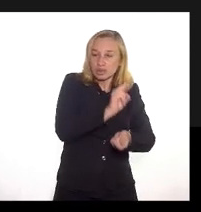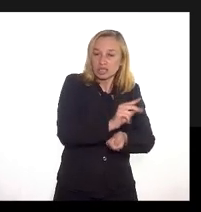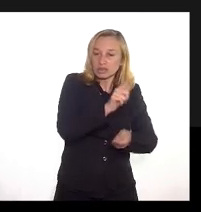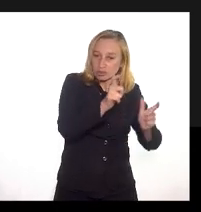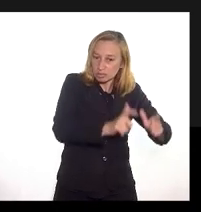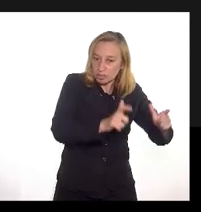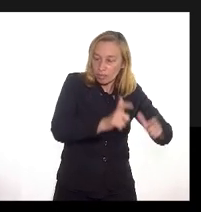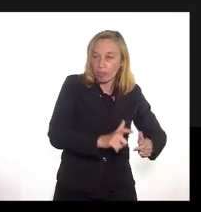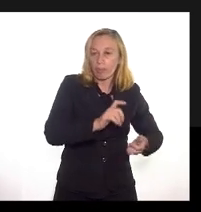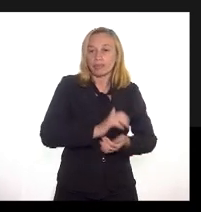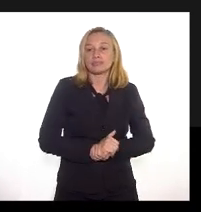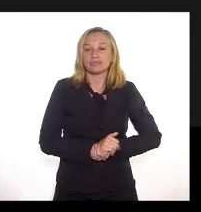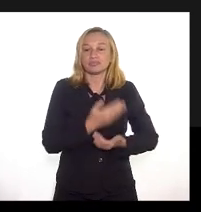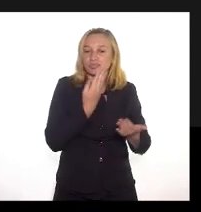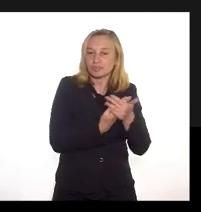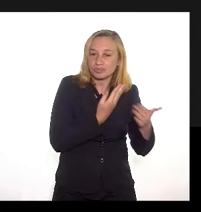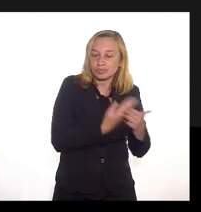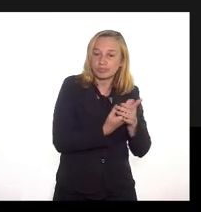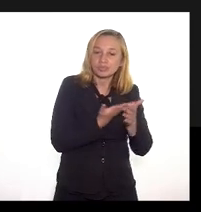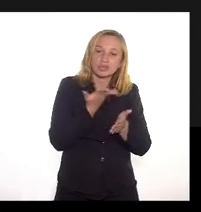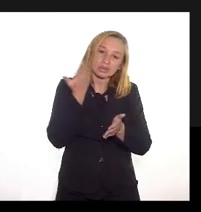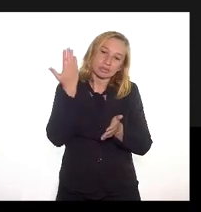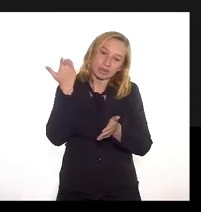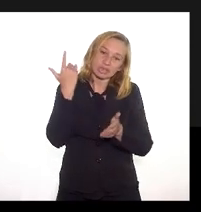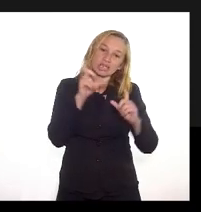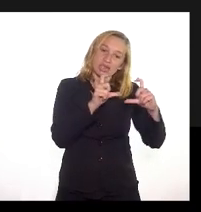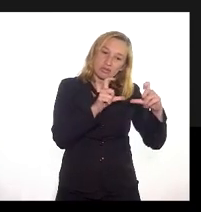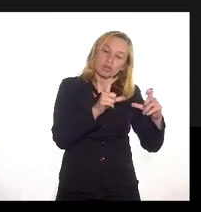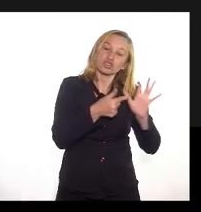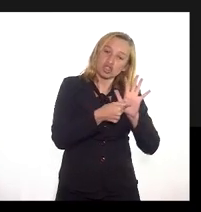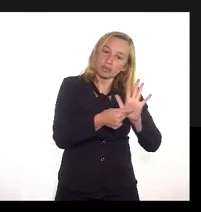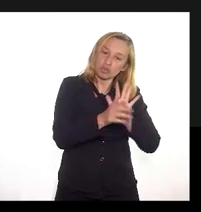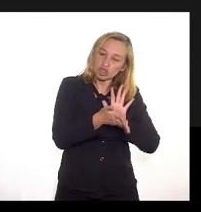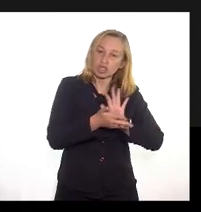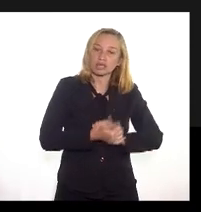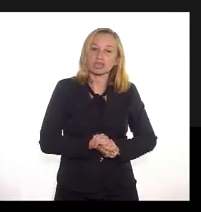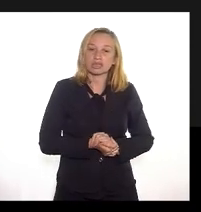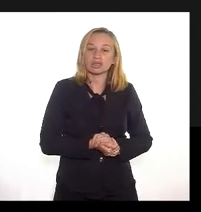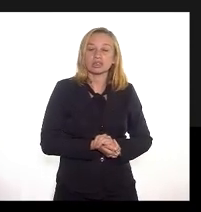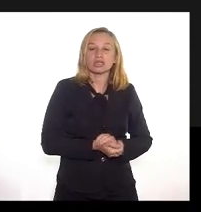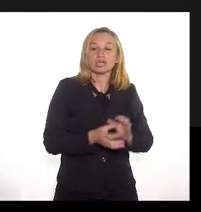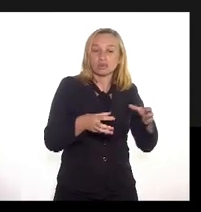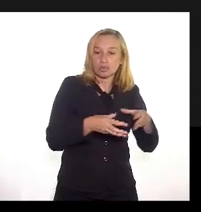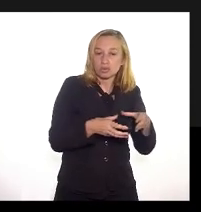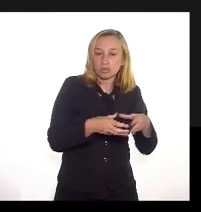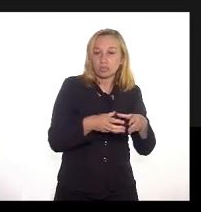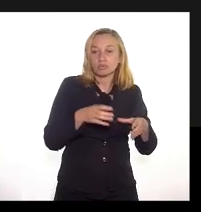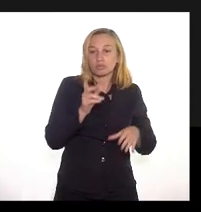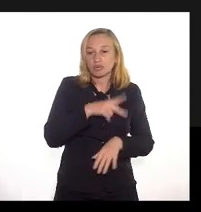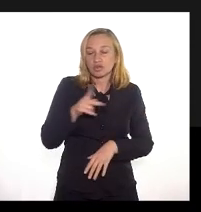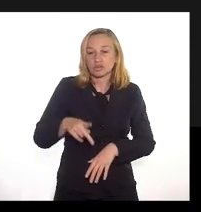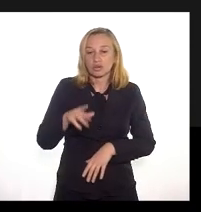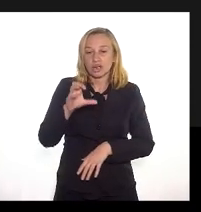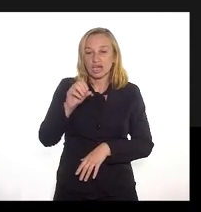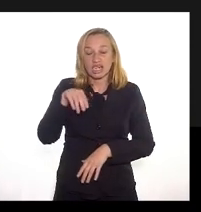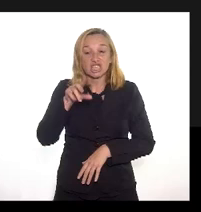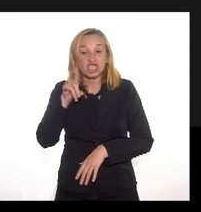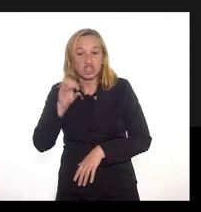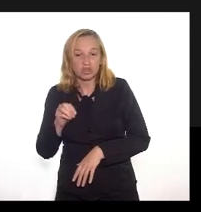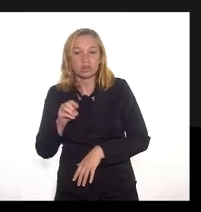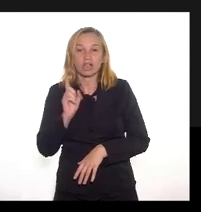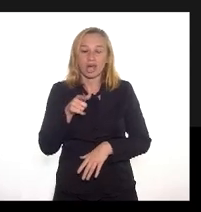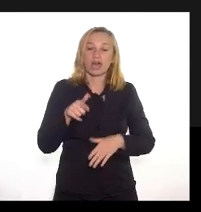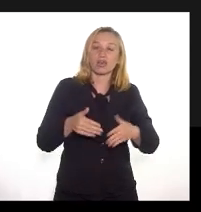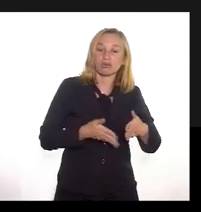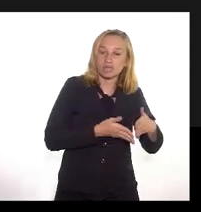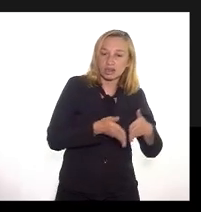região como os estudos anteriores da COP já mostravam inclusive com a equipe do professor Canedo esse é o caminho que